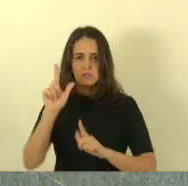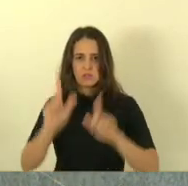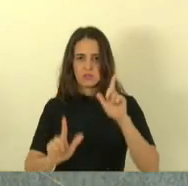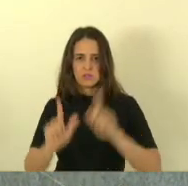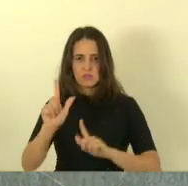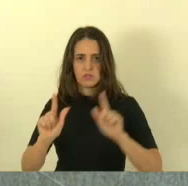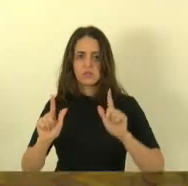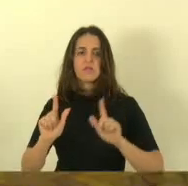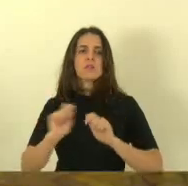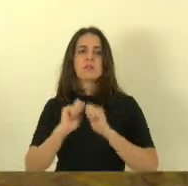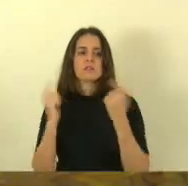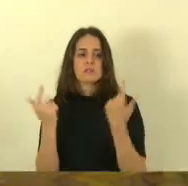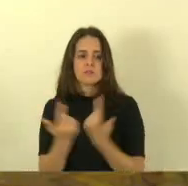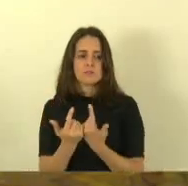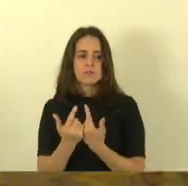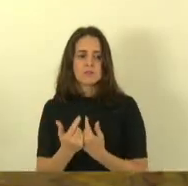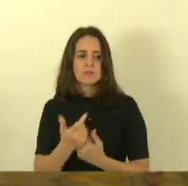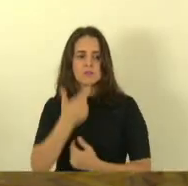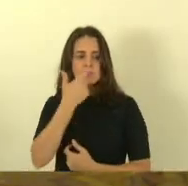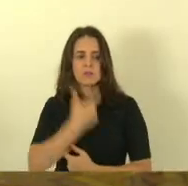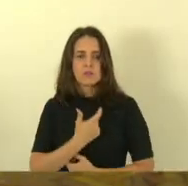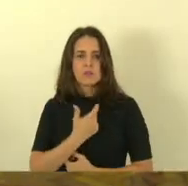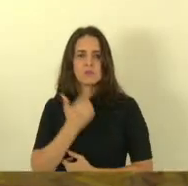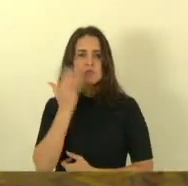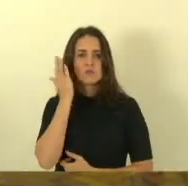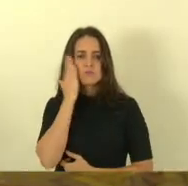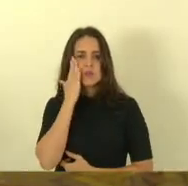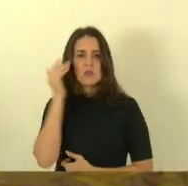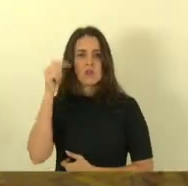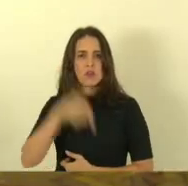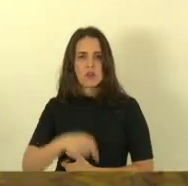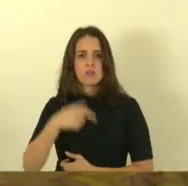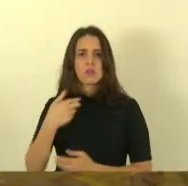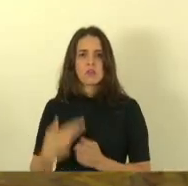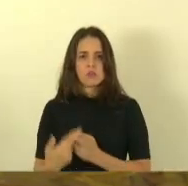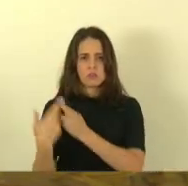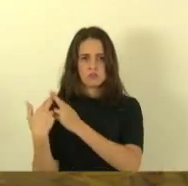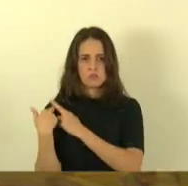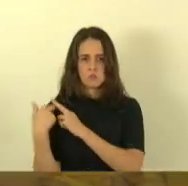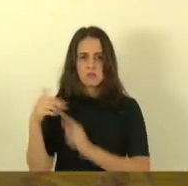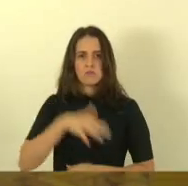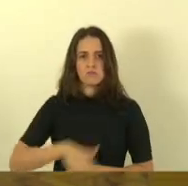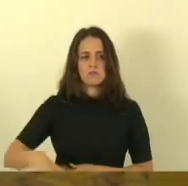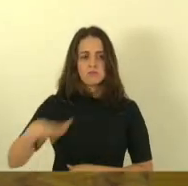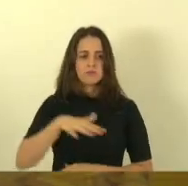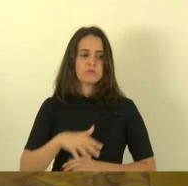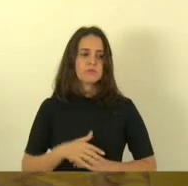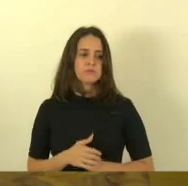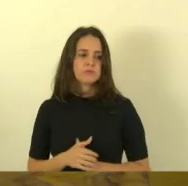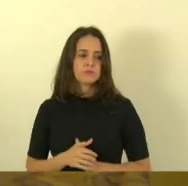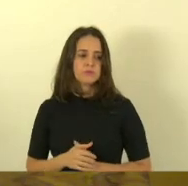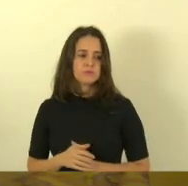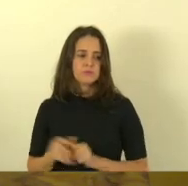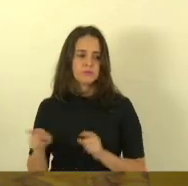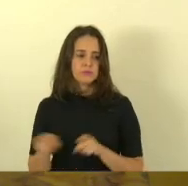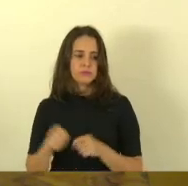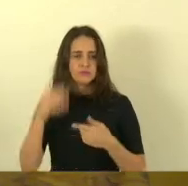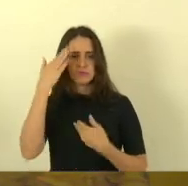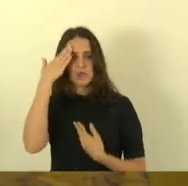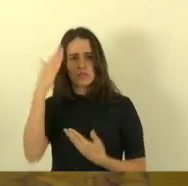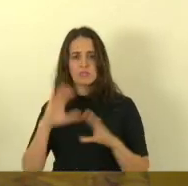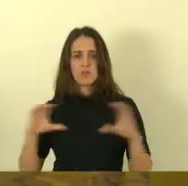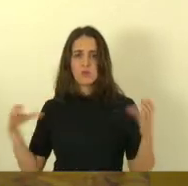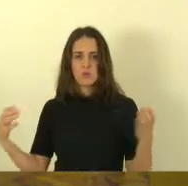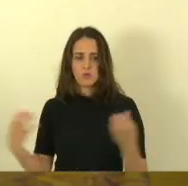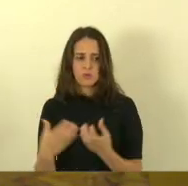legislativo e tem muito conhecimento do poder aqui o que acontece no território quero agradecer também a minha comunidade